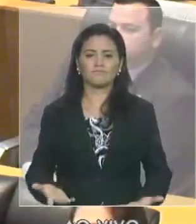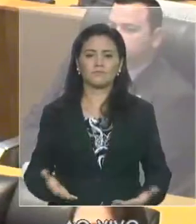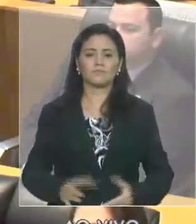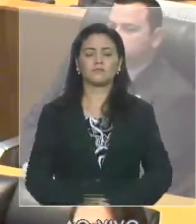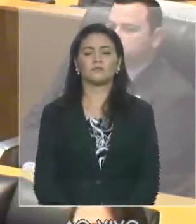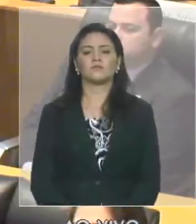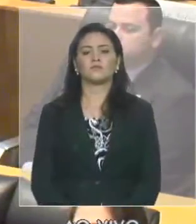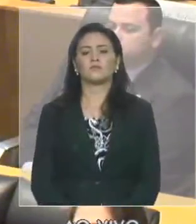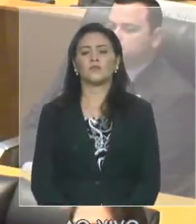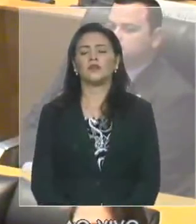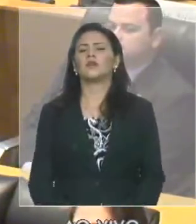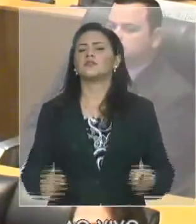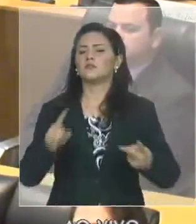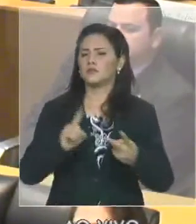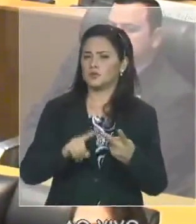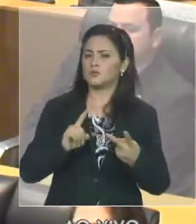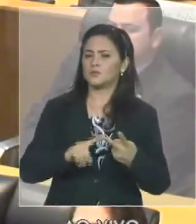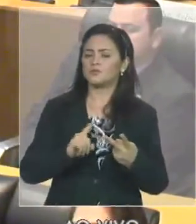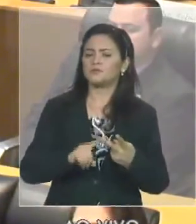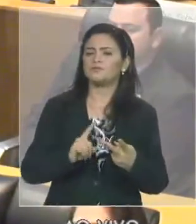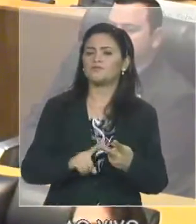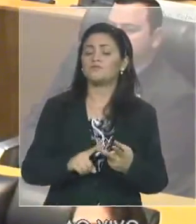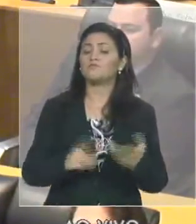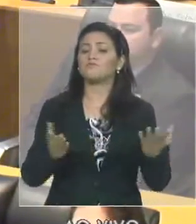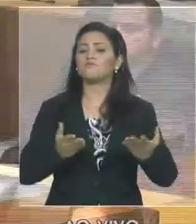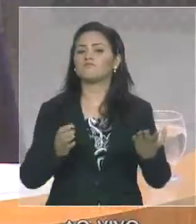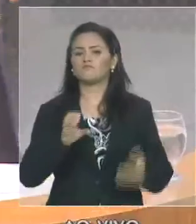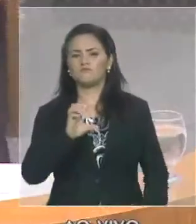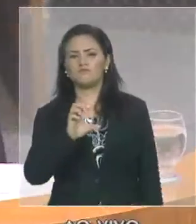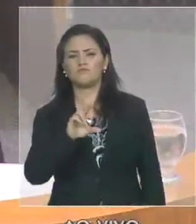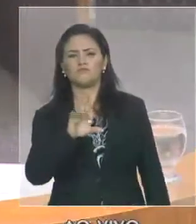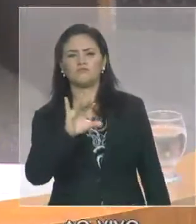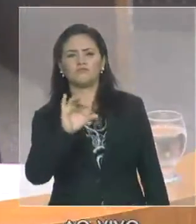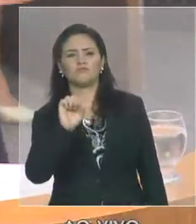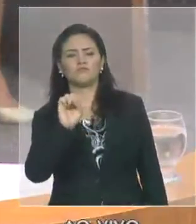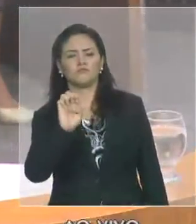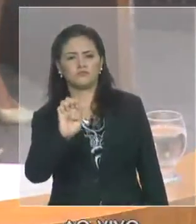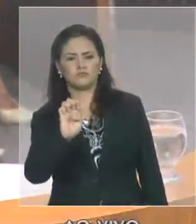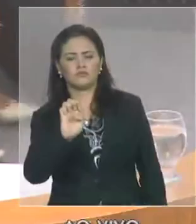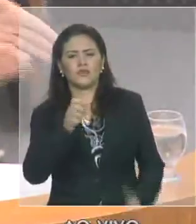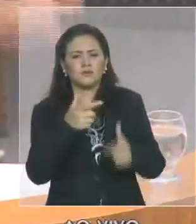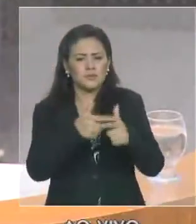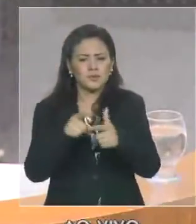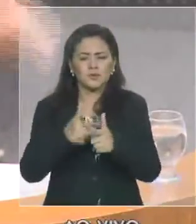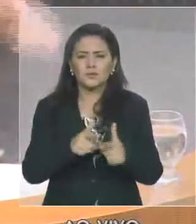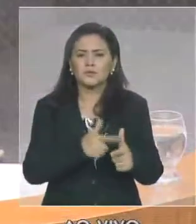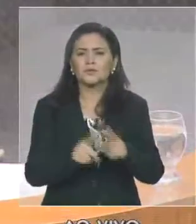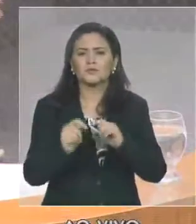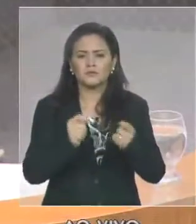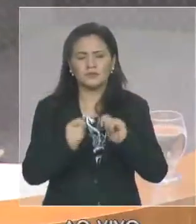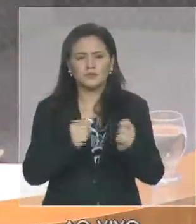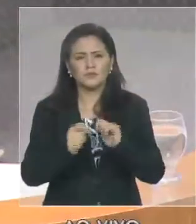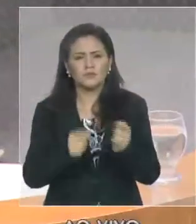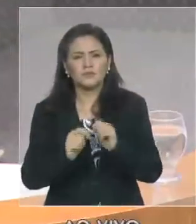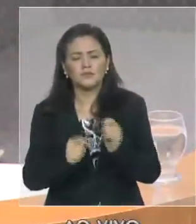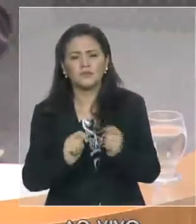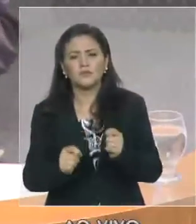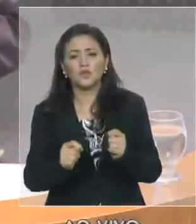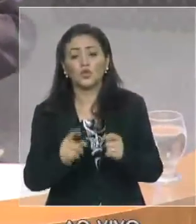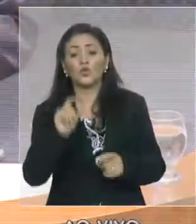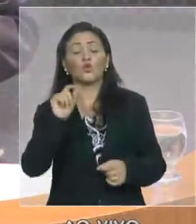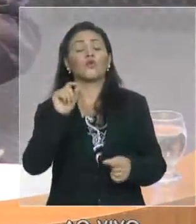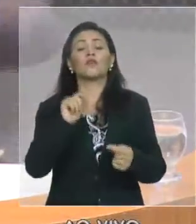no quadro de crise, qual a medida contracíclica ou anticíclica que mais rapidamente produz